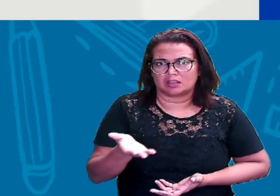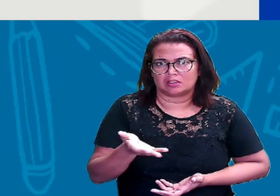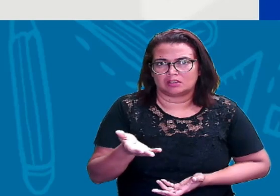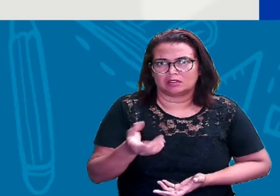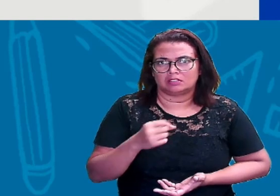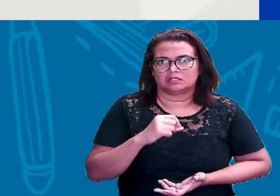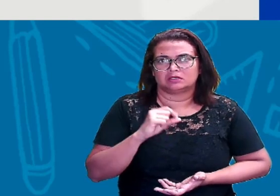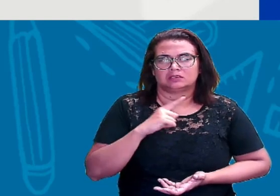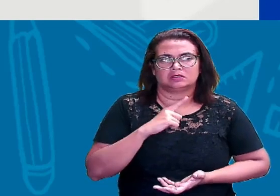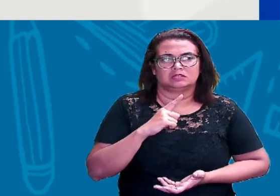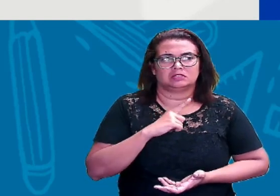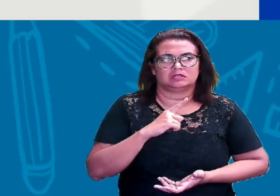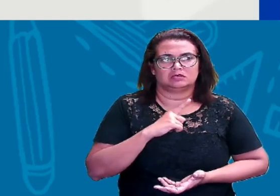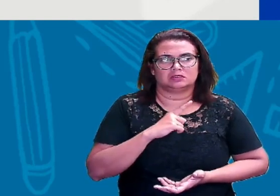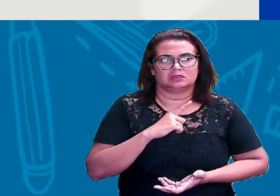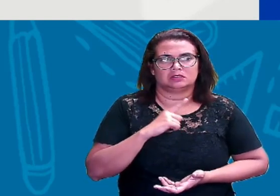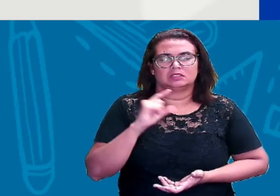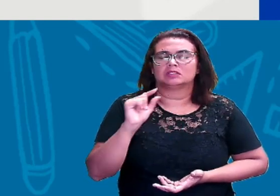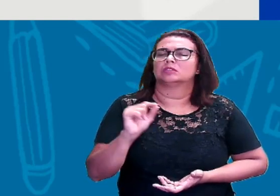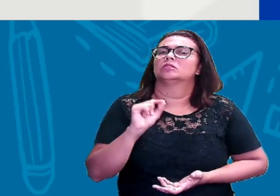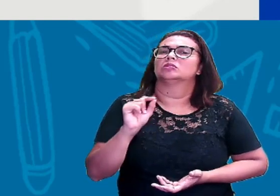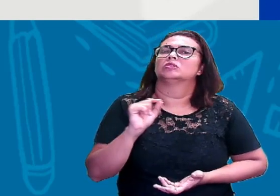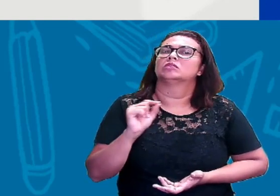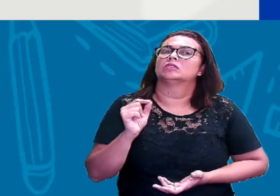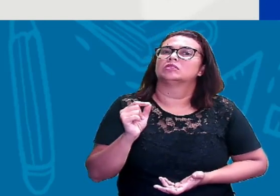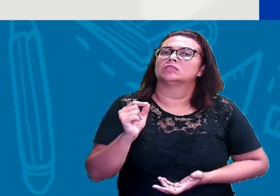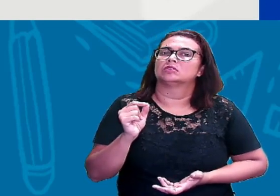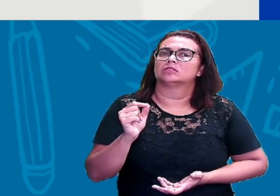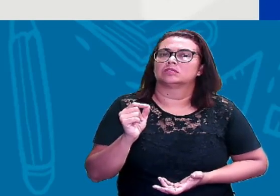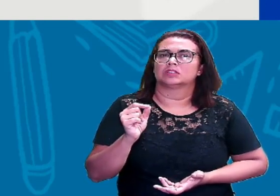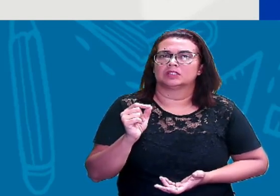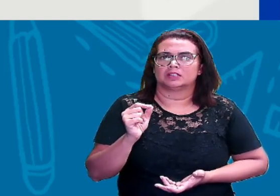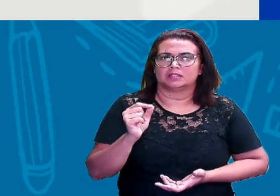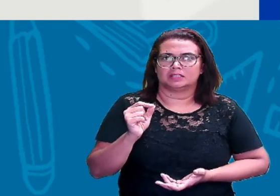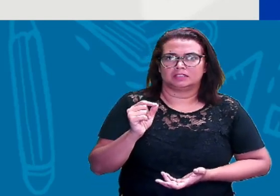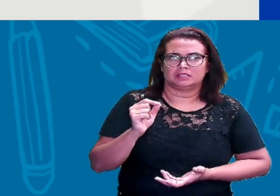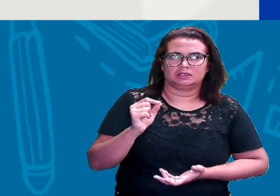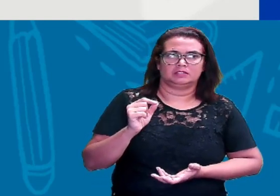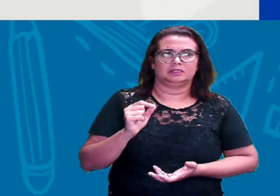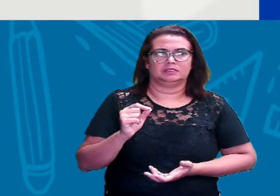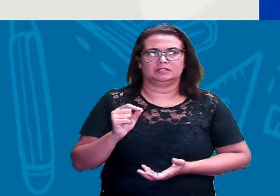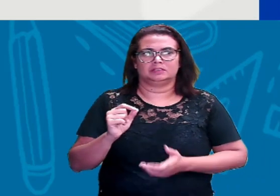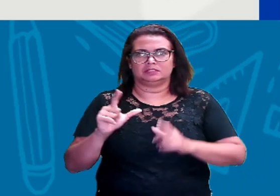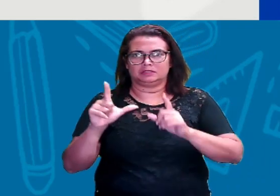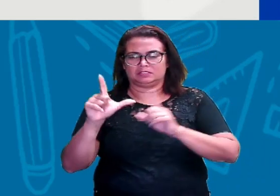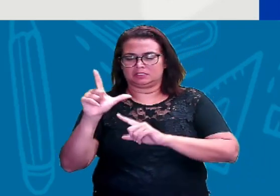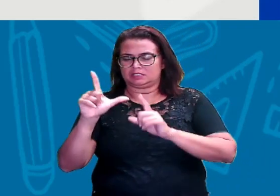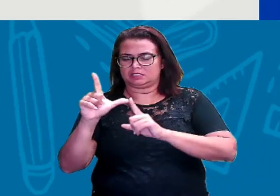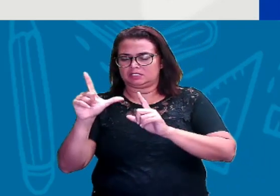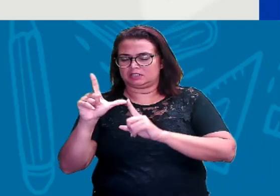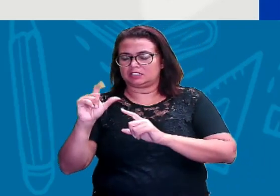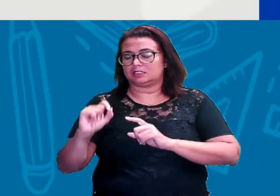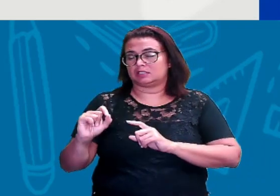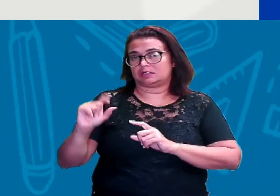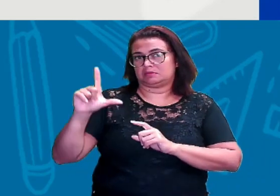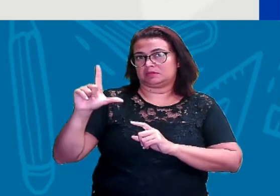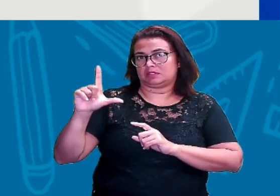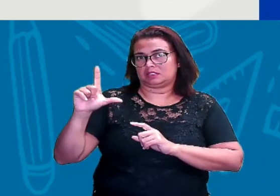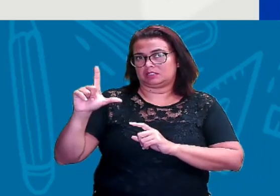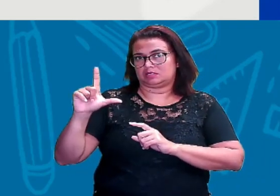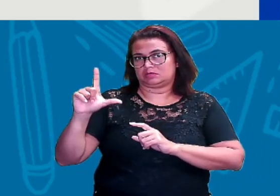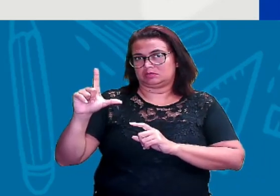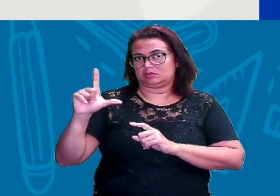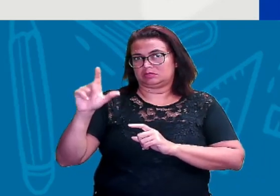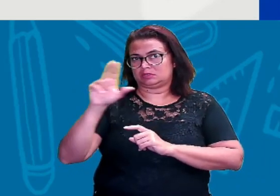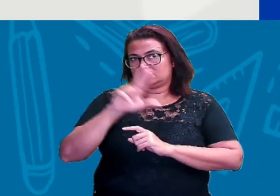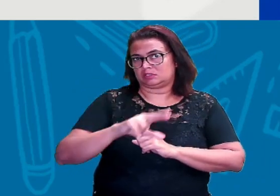uppercase e as lowercase. E o que seria as uppercase? Uppercase seriam as letras maiúsculas, então é a forma com que a